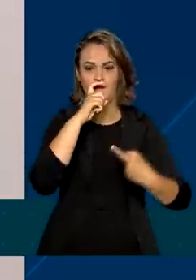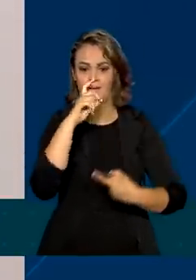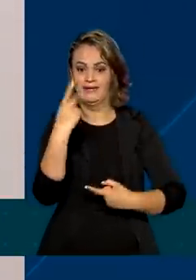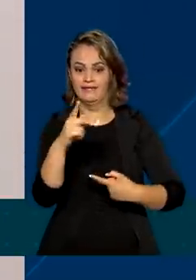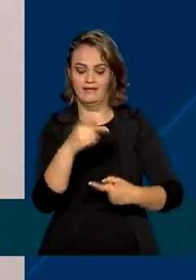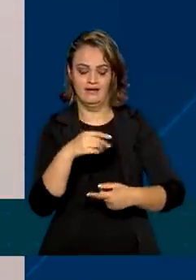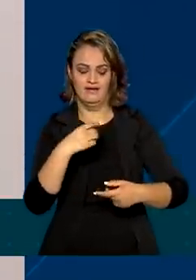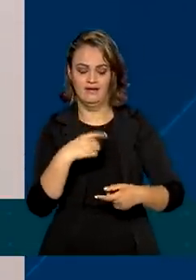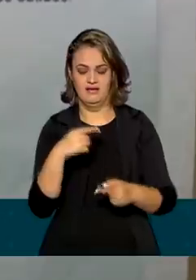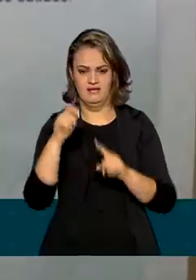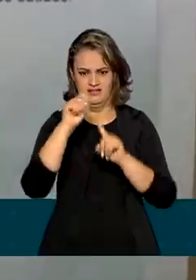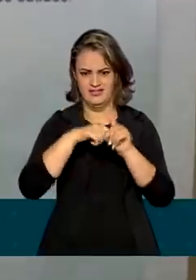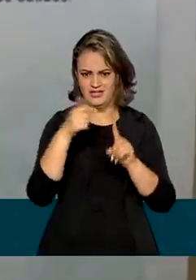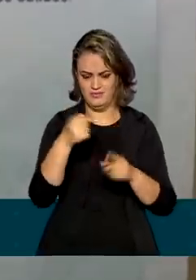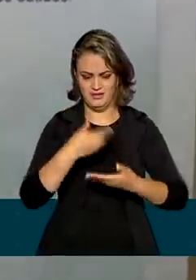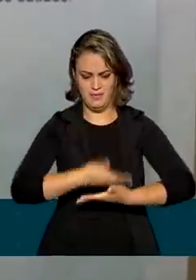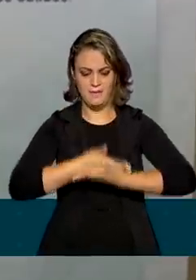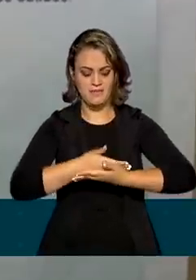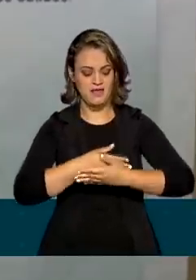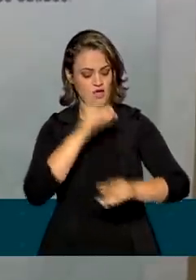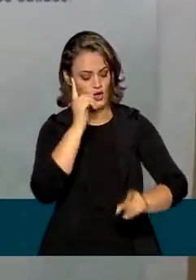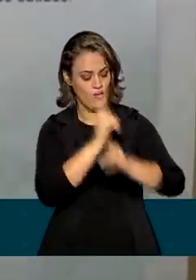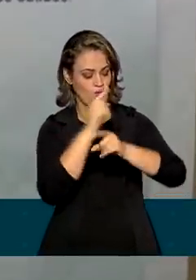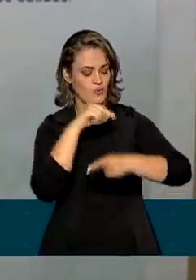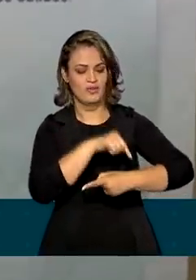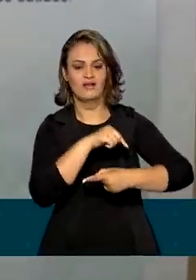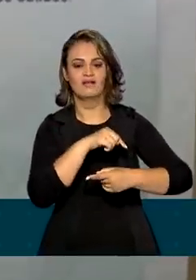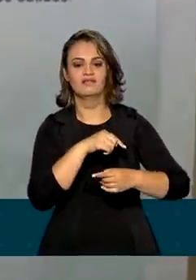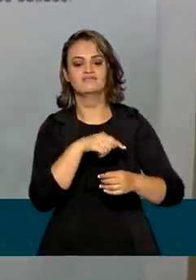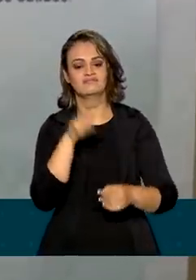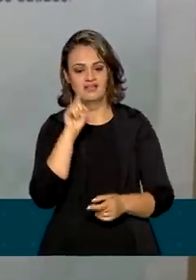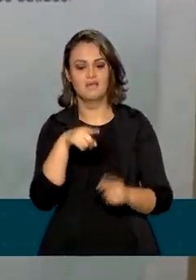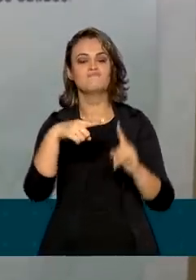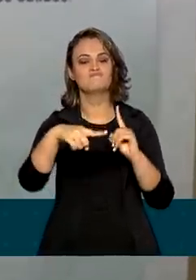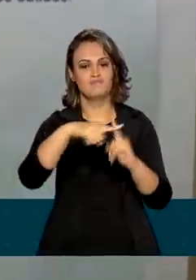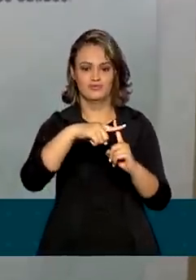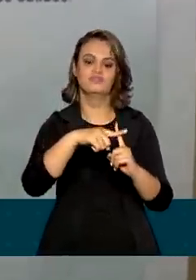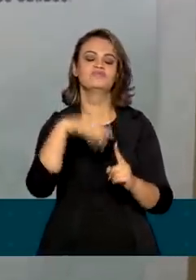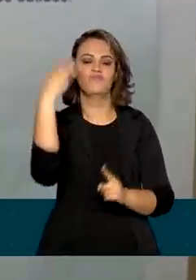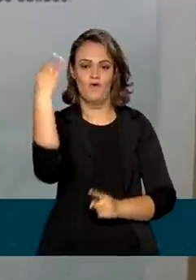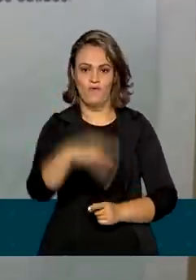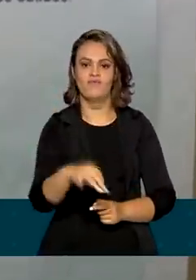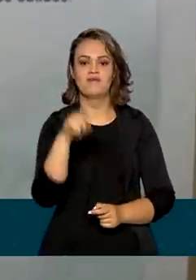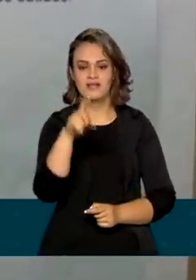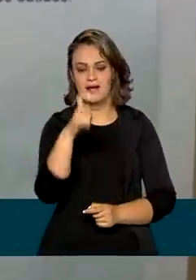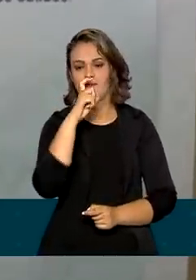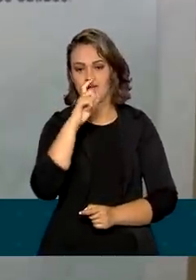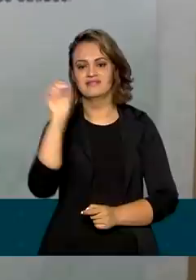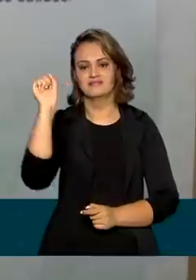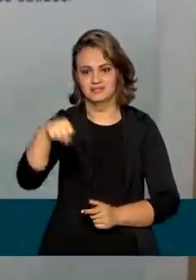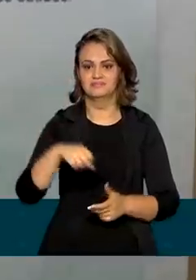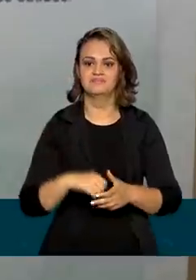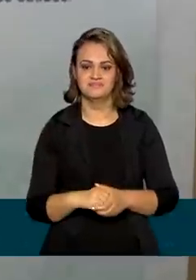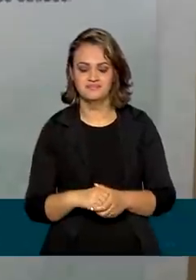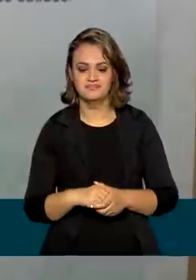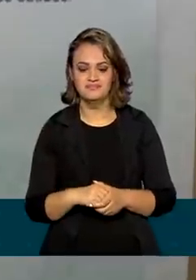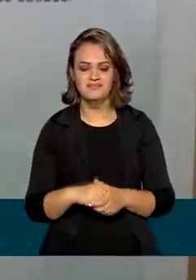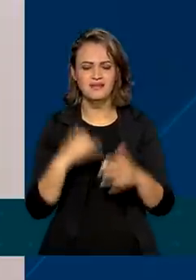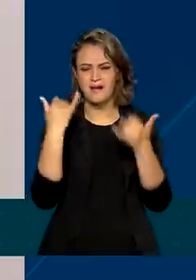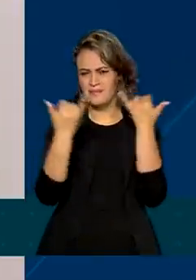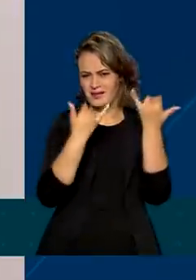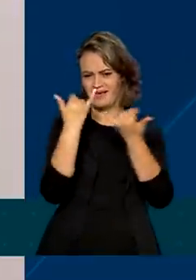do bebê de 7 meses, revelou o resultado do teste de DNA que confirmou a paternidade do menino. Uma